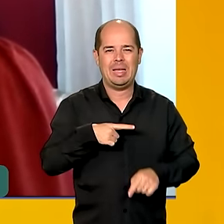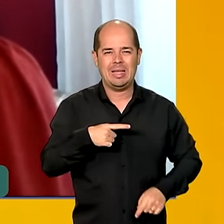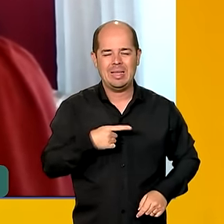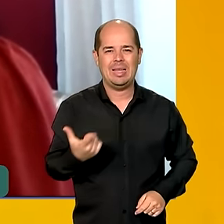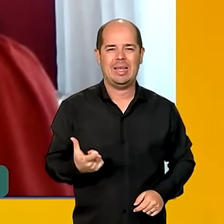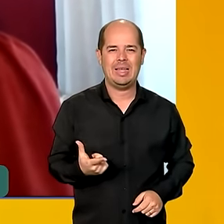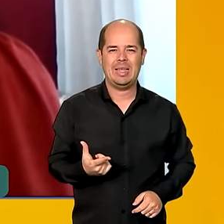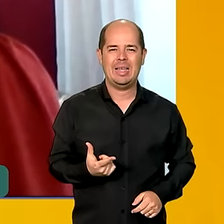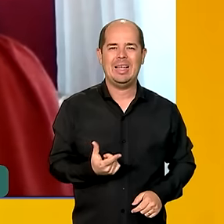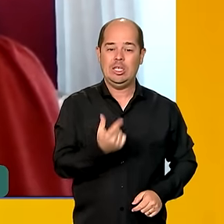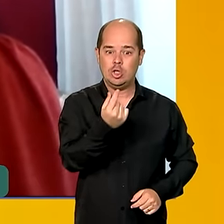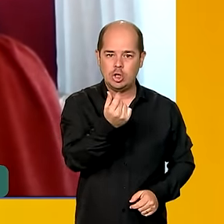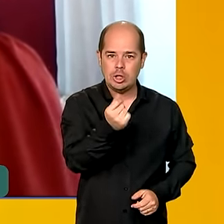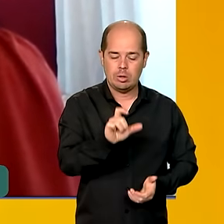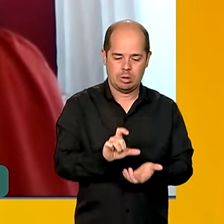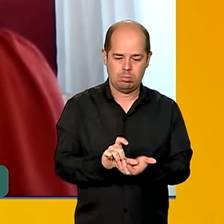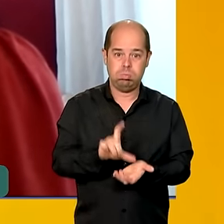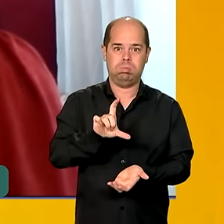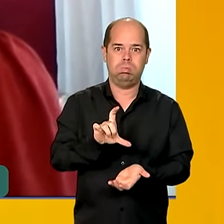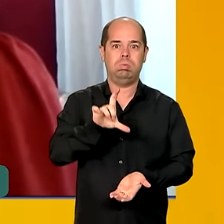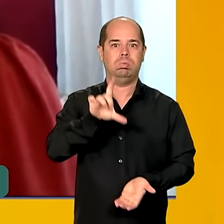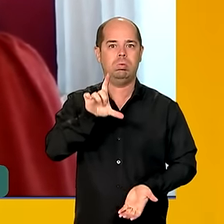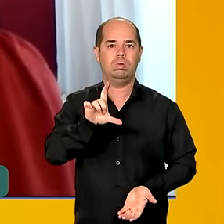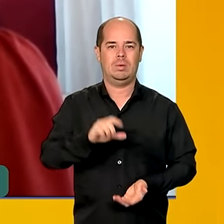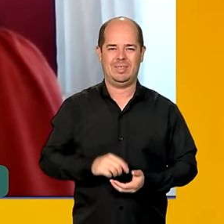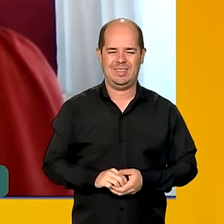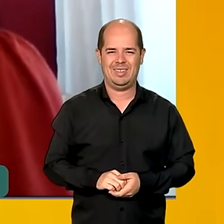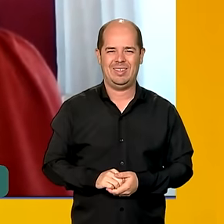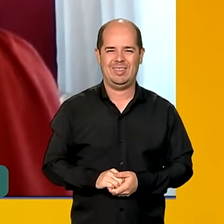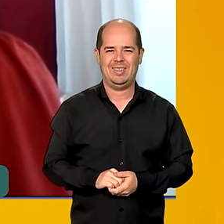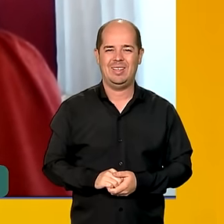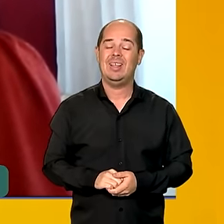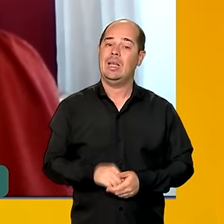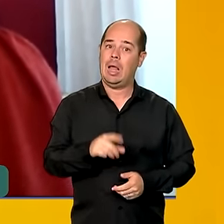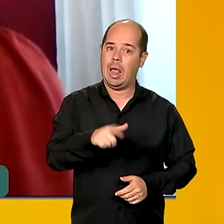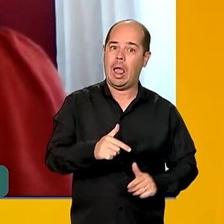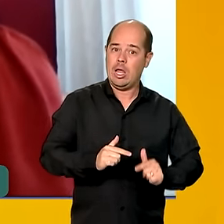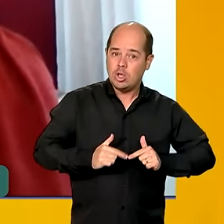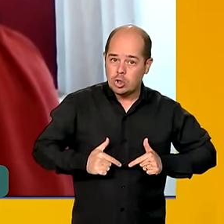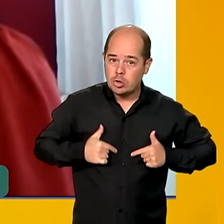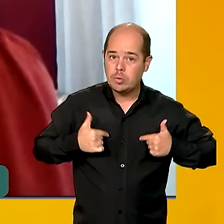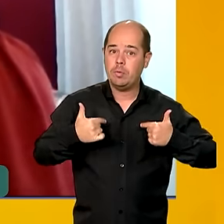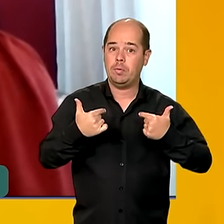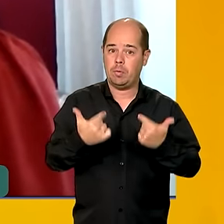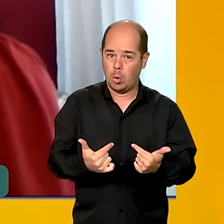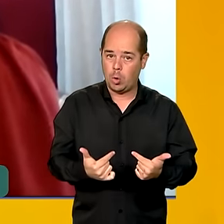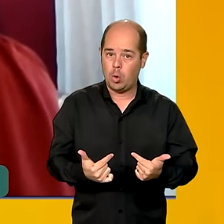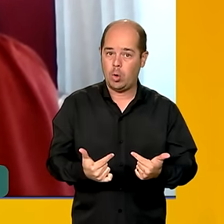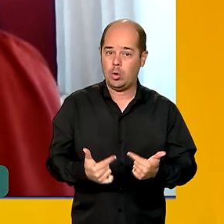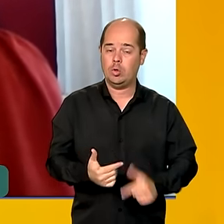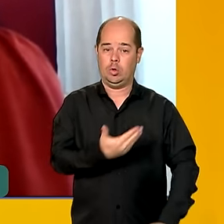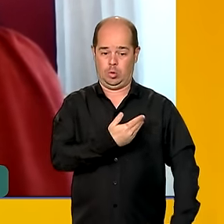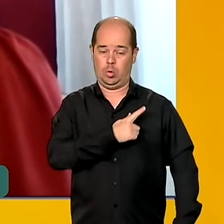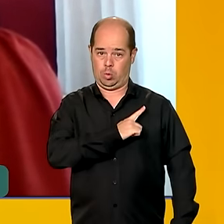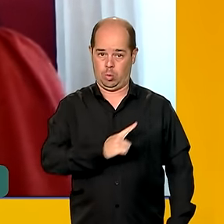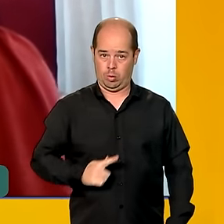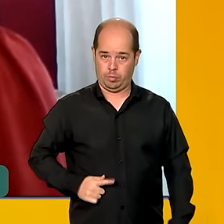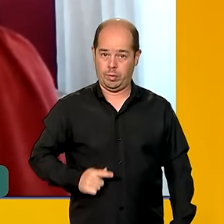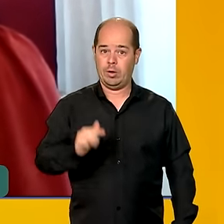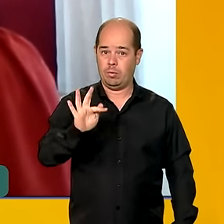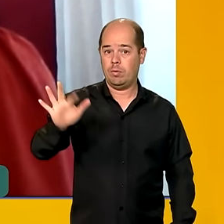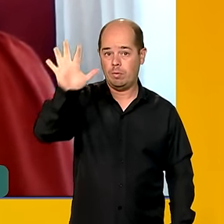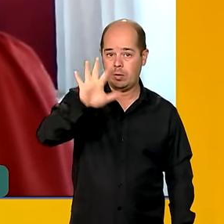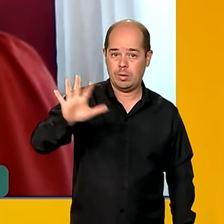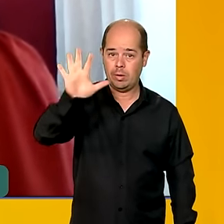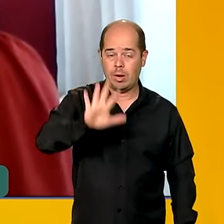semana passada, tudo isso são ações das pastas e do Poder Executivo Federal que requerem